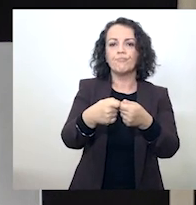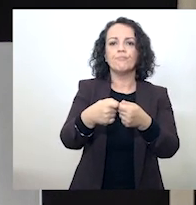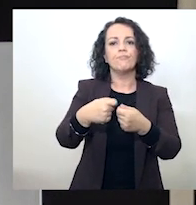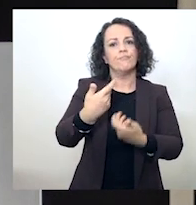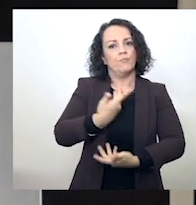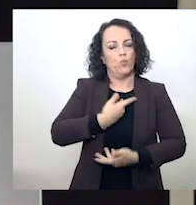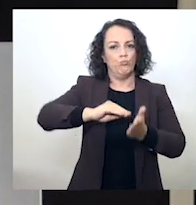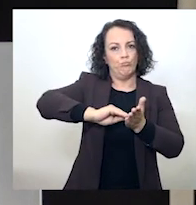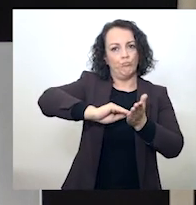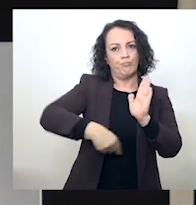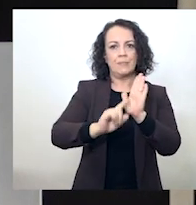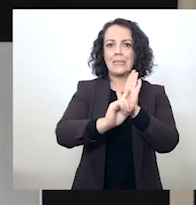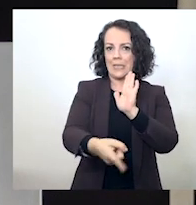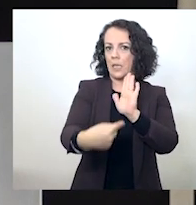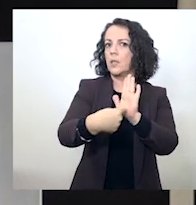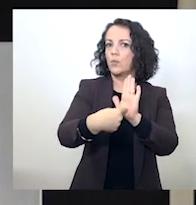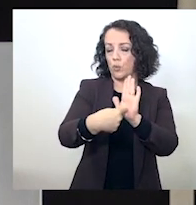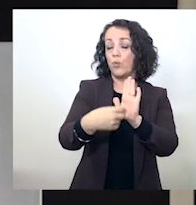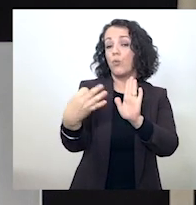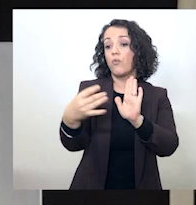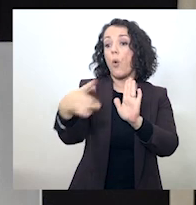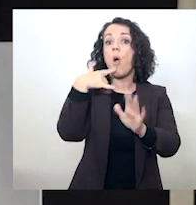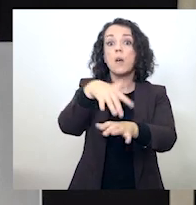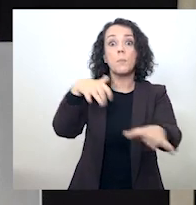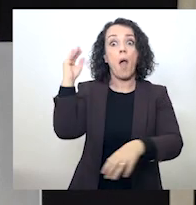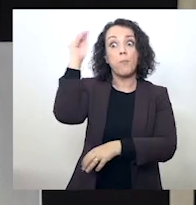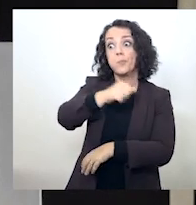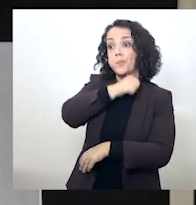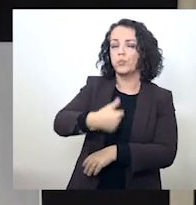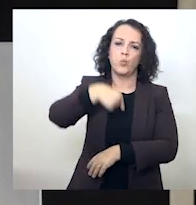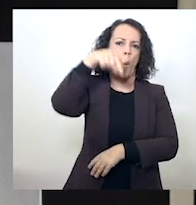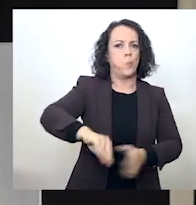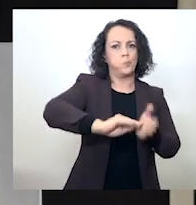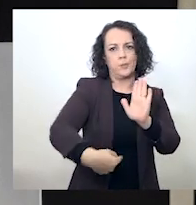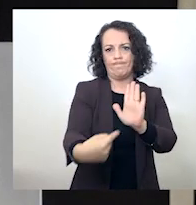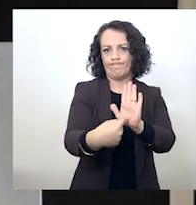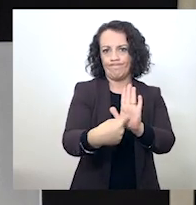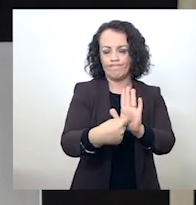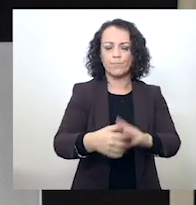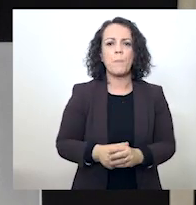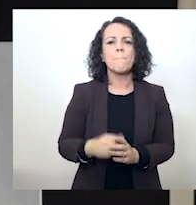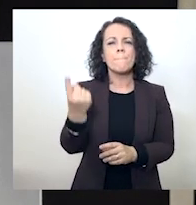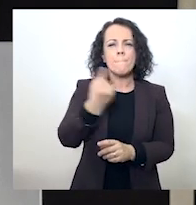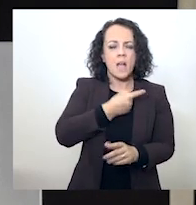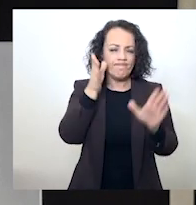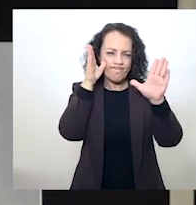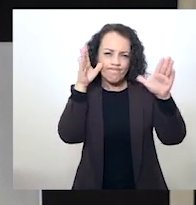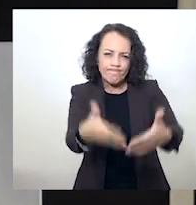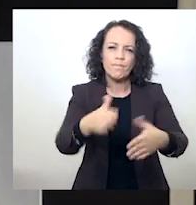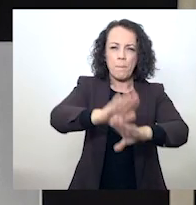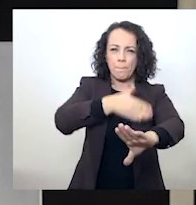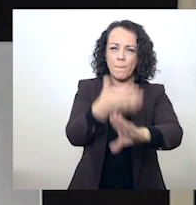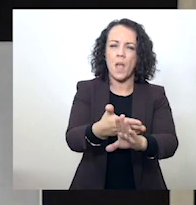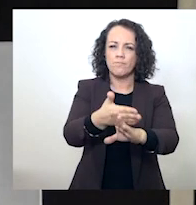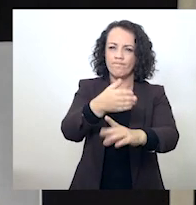assinei logo após a autorização da Assembleia da República. Temos de ser mais estrictos, mais rigorosos,